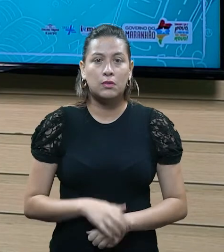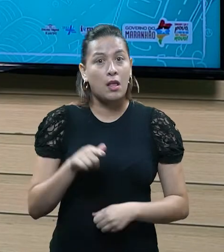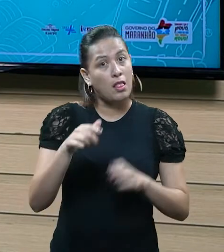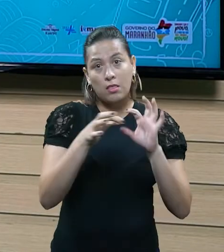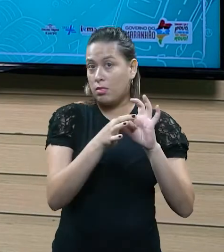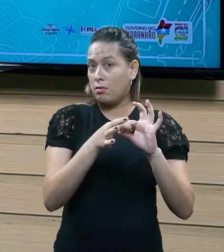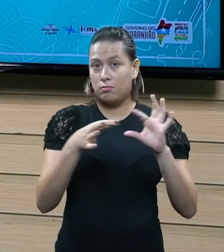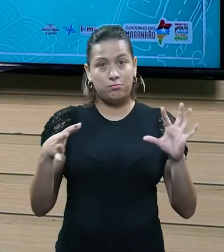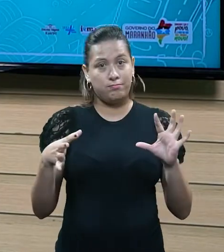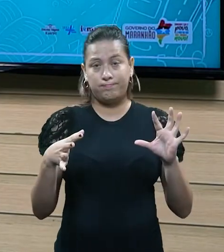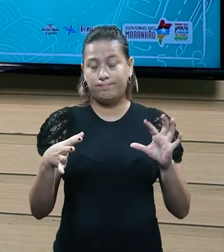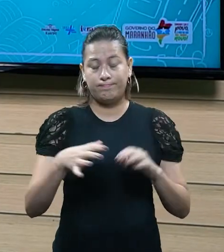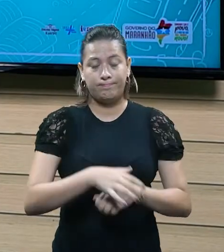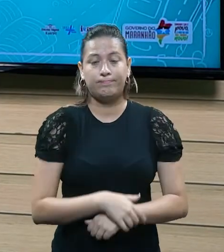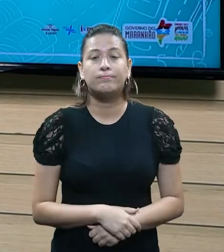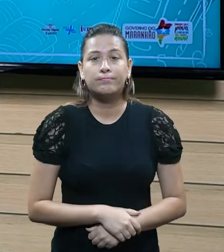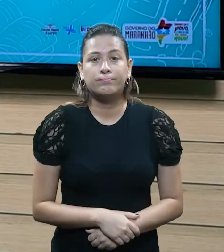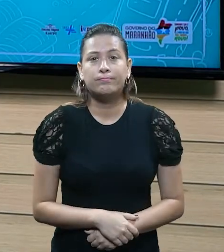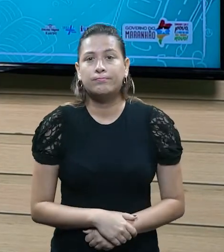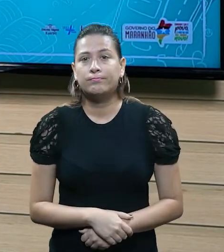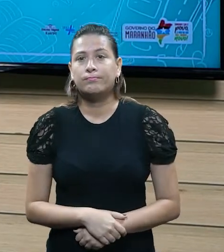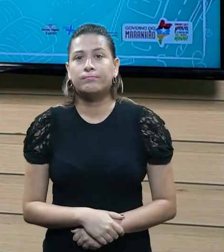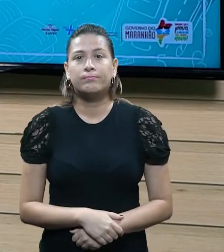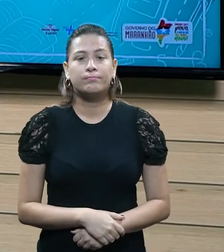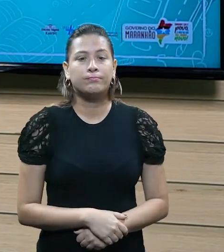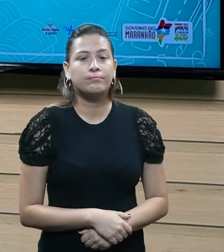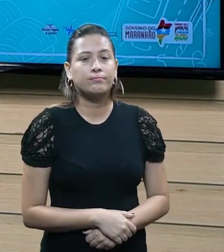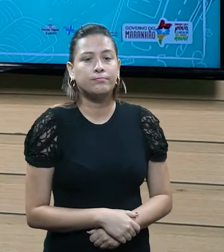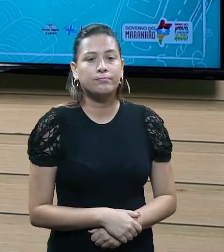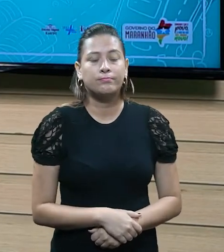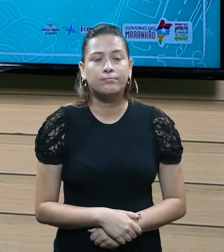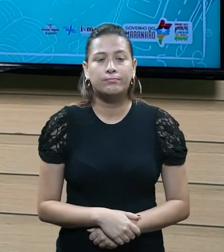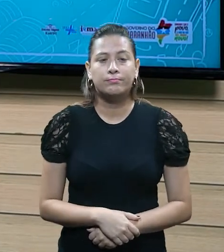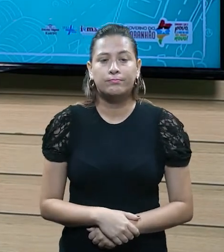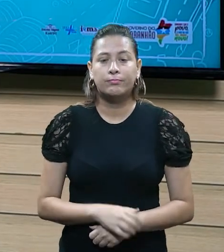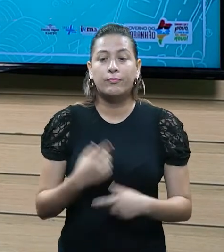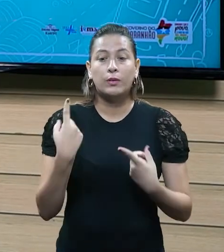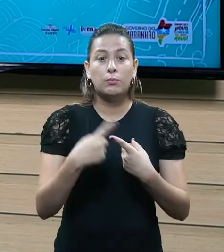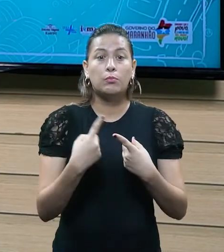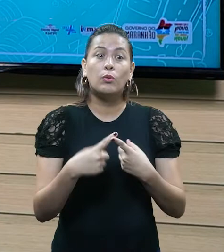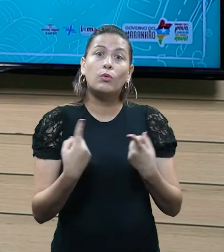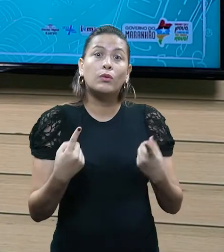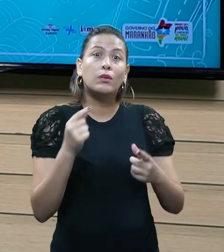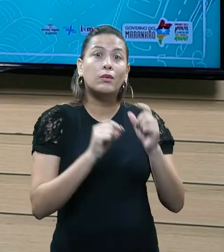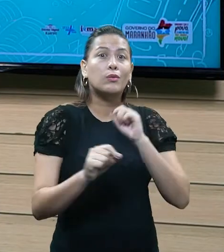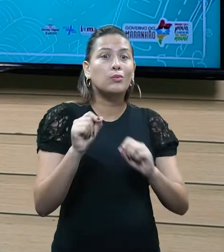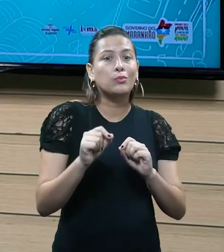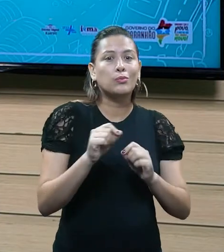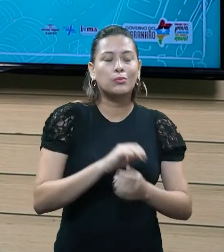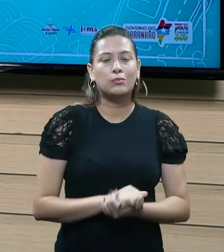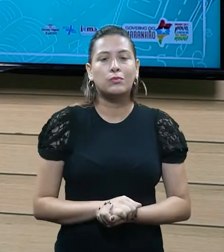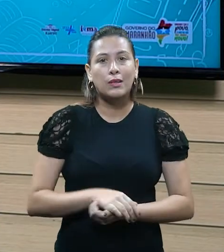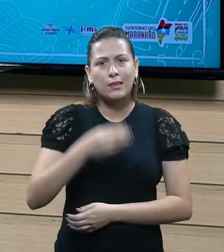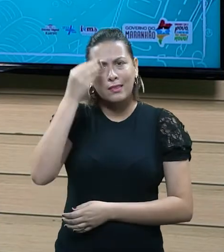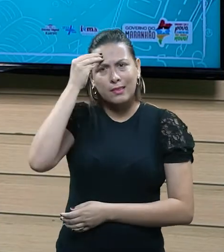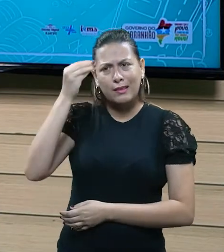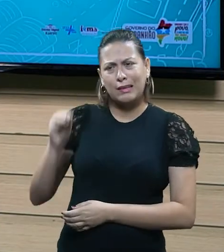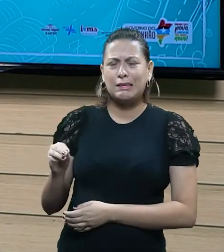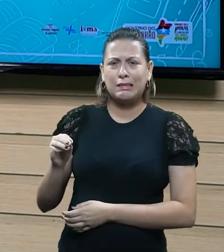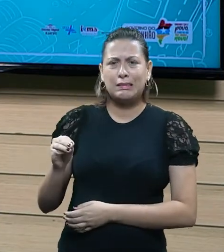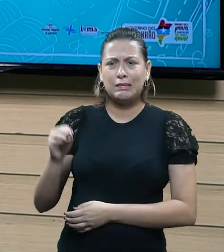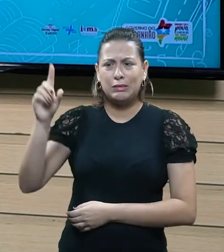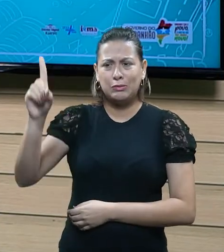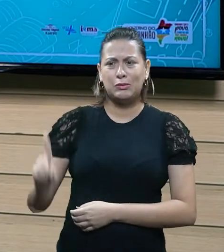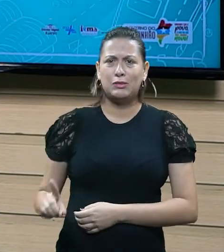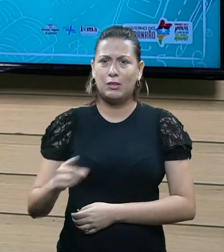abriu mão, né, justamente, ela não fez, ela não abriu mão porque não pode haver essa renúncia, né,